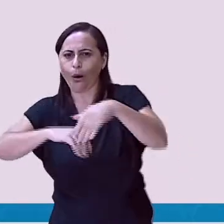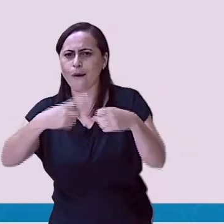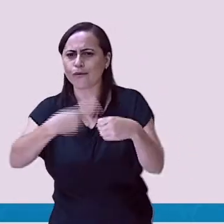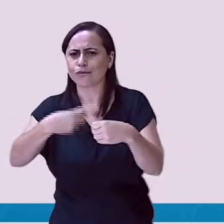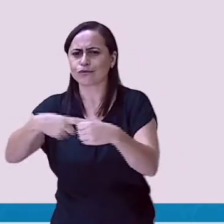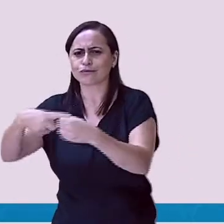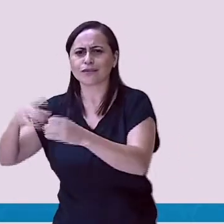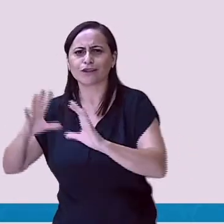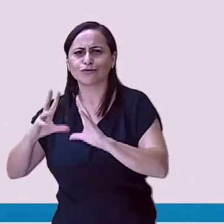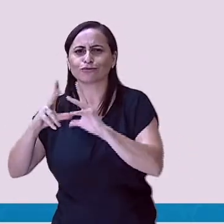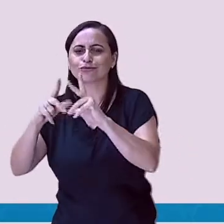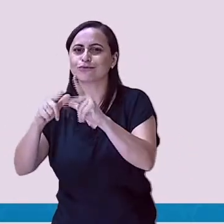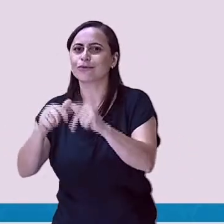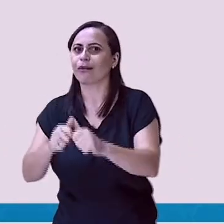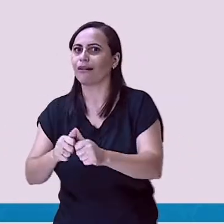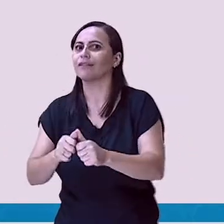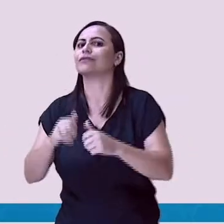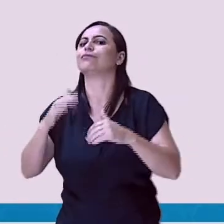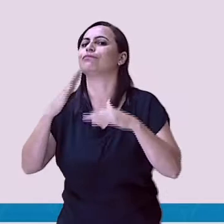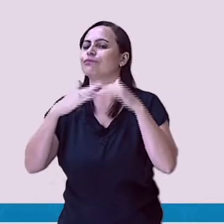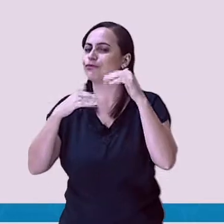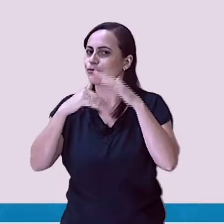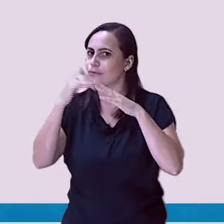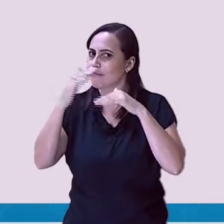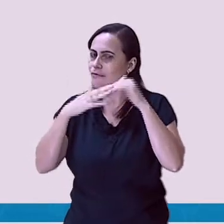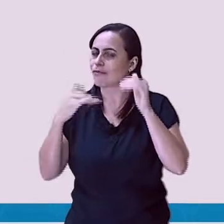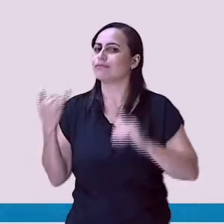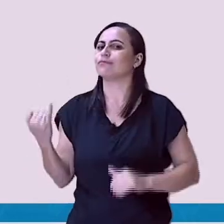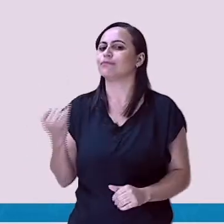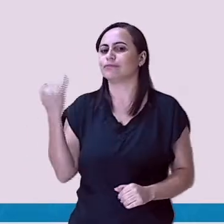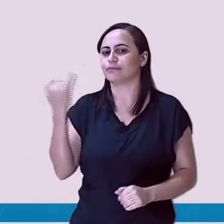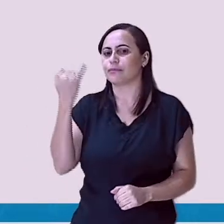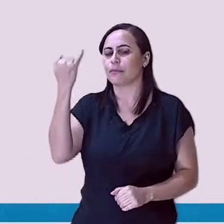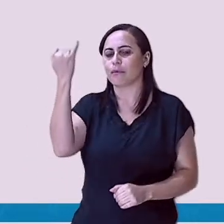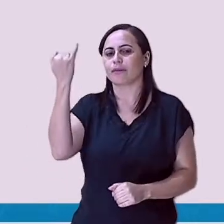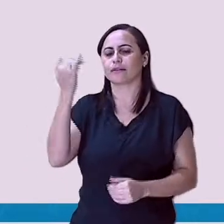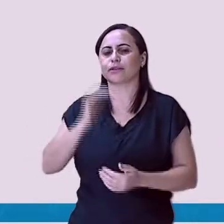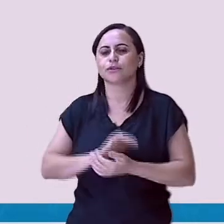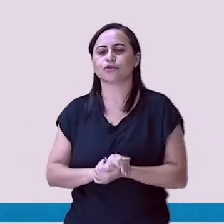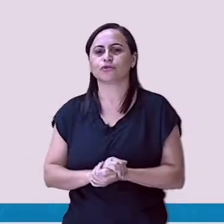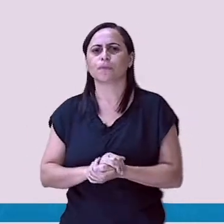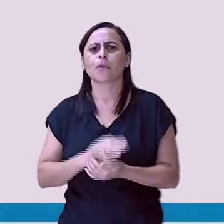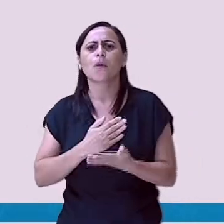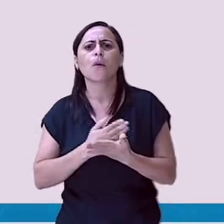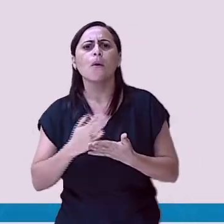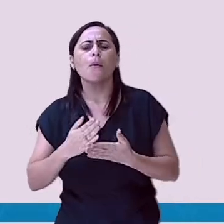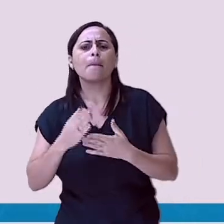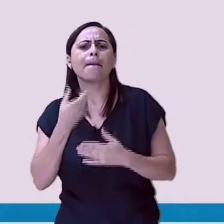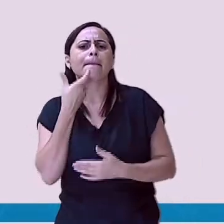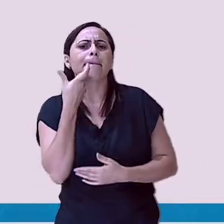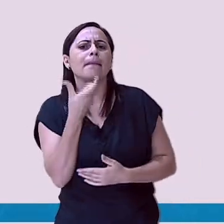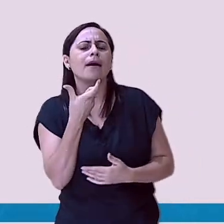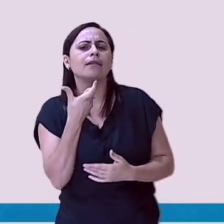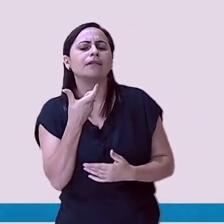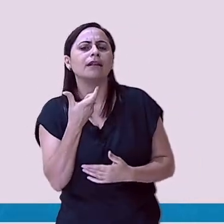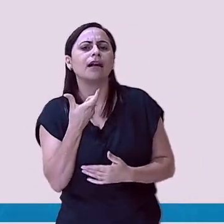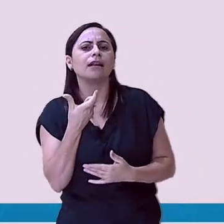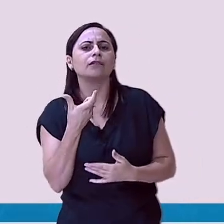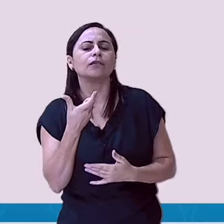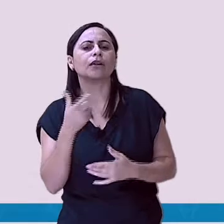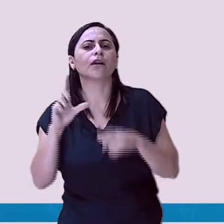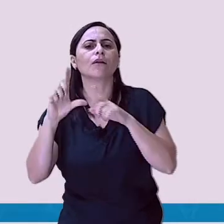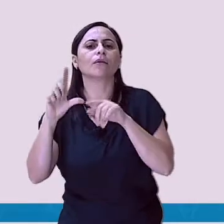bairro. É uma profissão também muito importante. O gari começa com a letra G. Vamos colocar aqui.